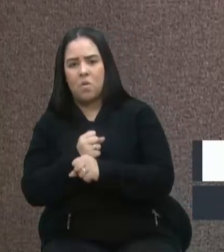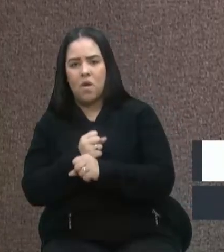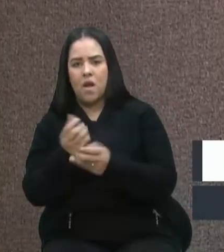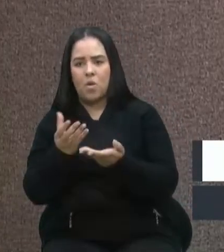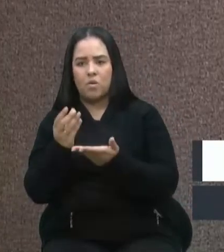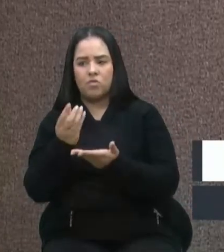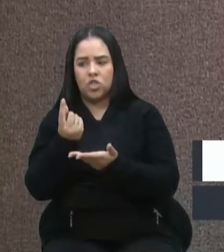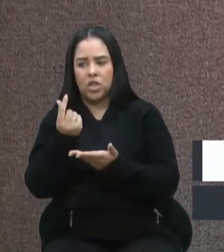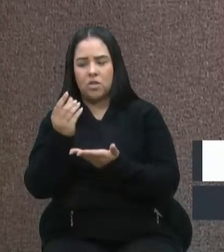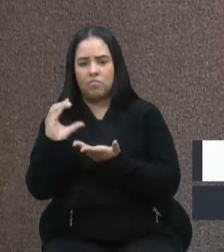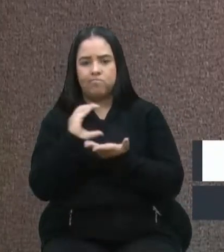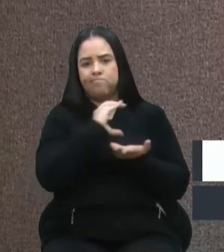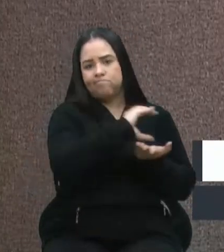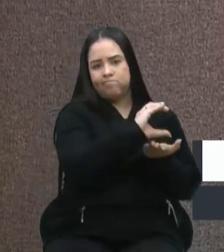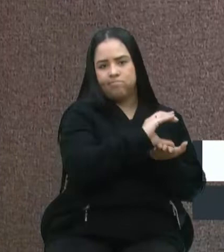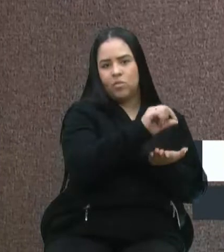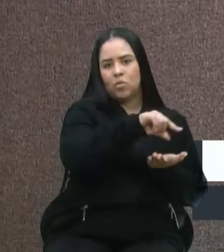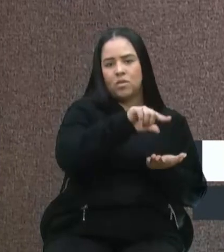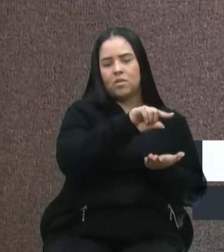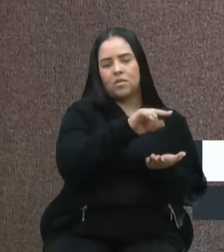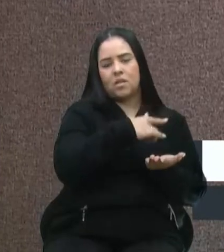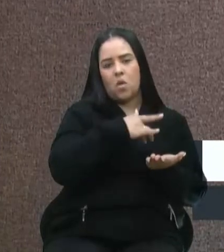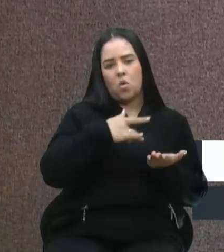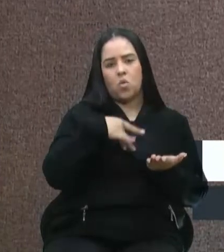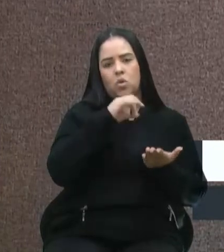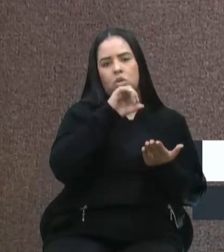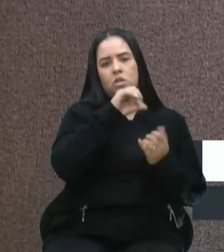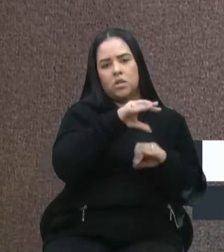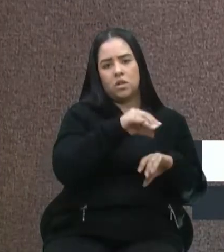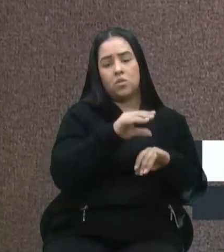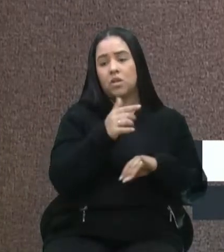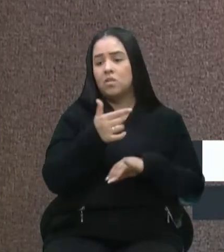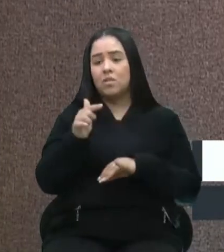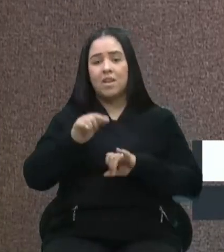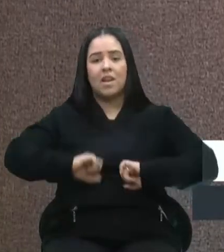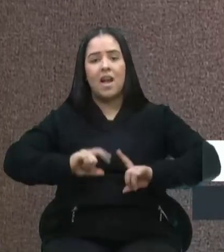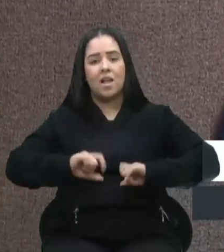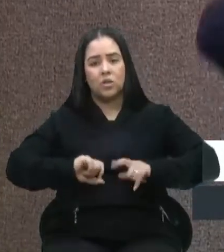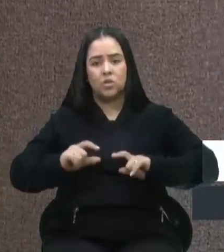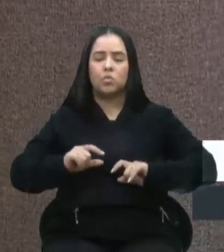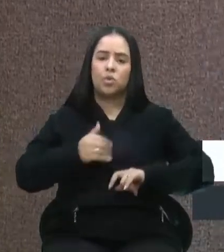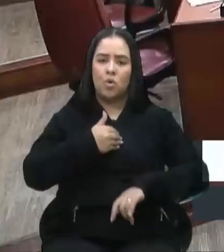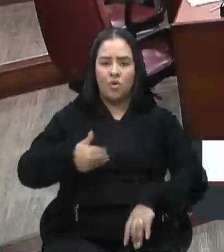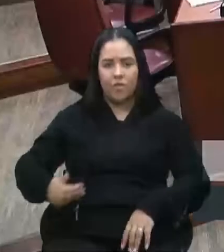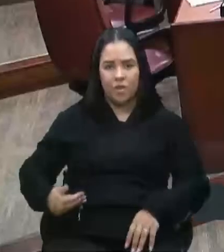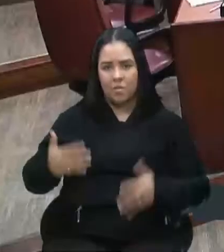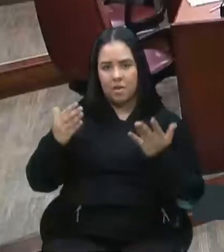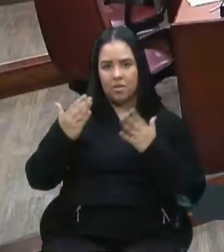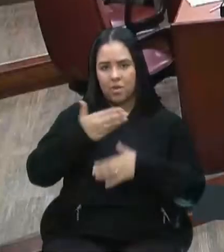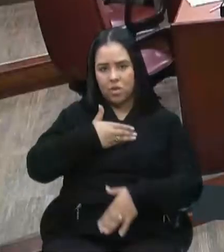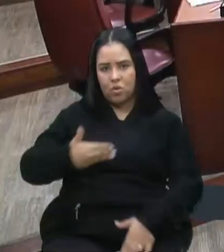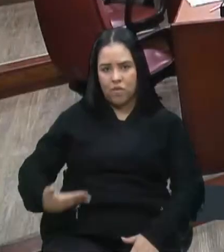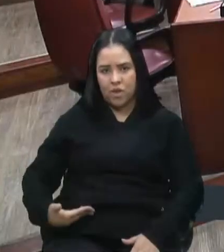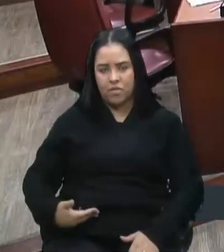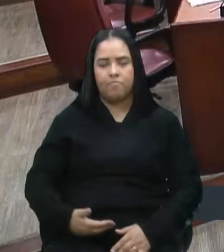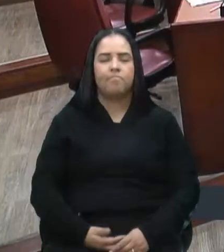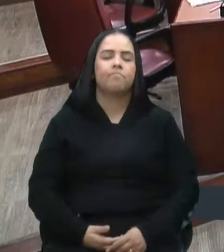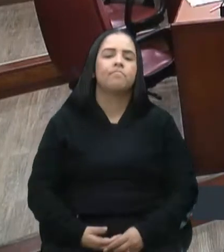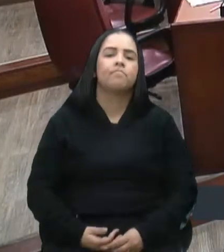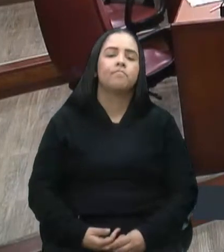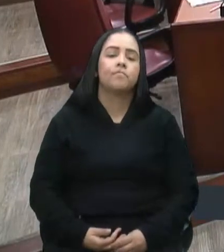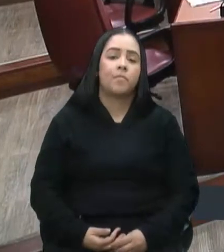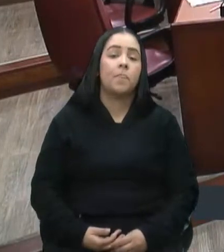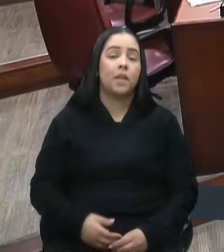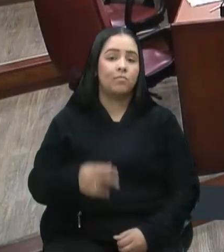acertaram na decisão que não vai onerar os cofres públicos. Parabéns ao governo. Com certeza, vereador Scalco. E a questão da